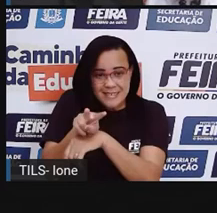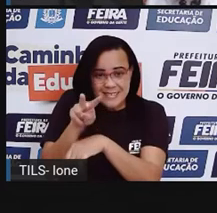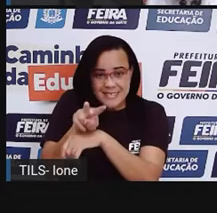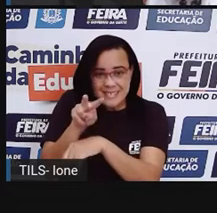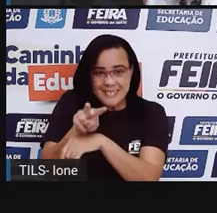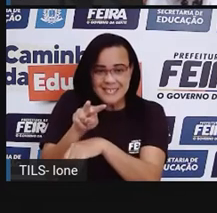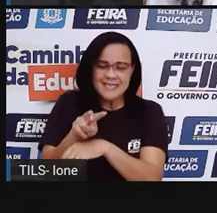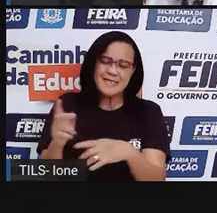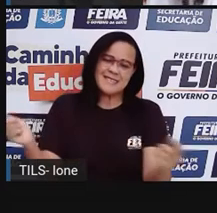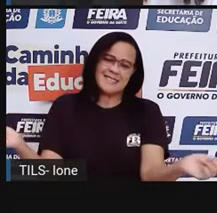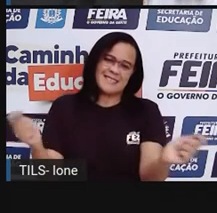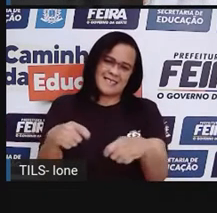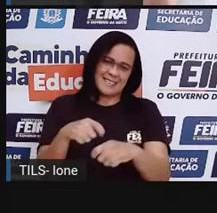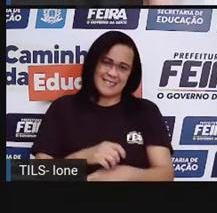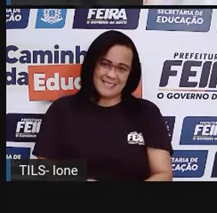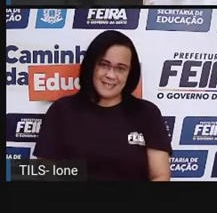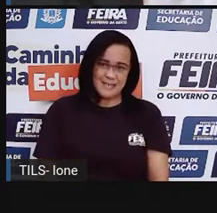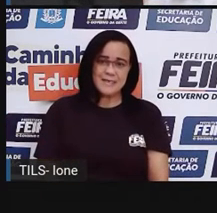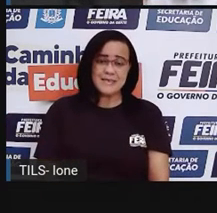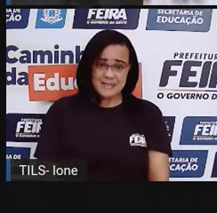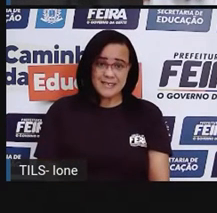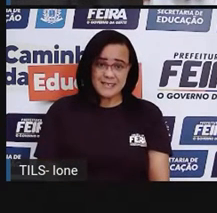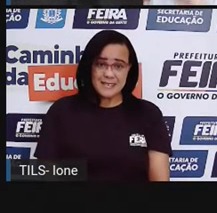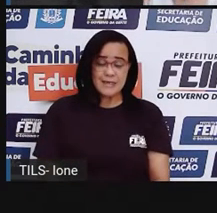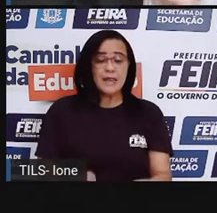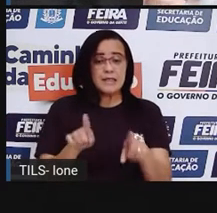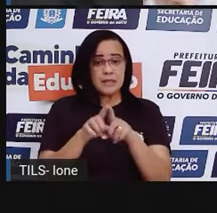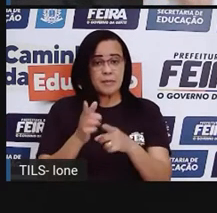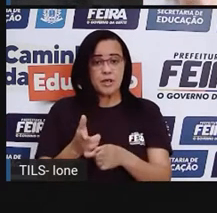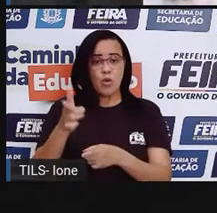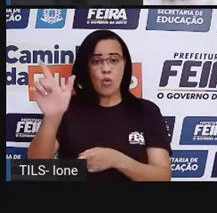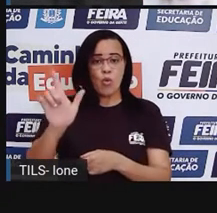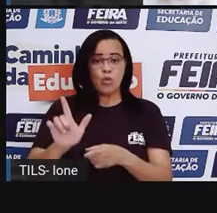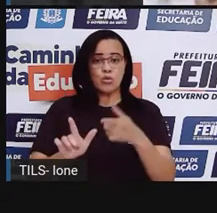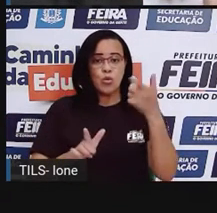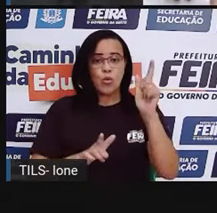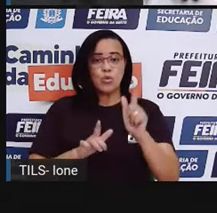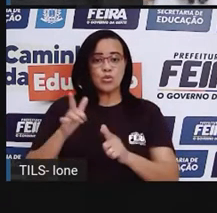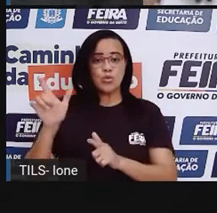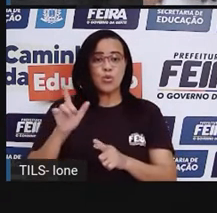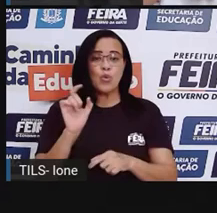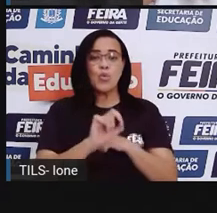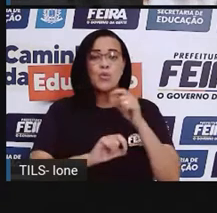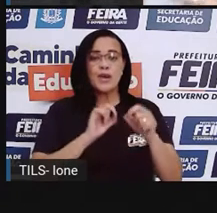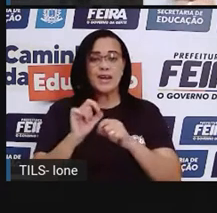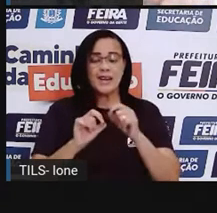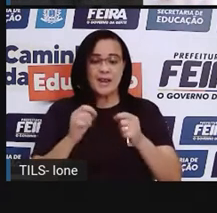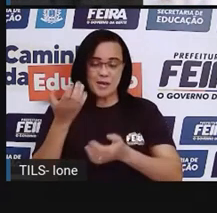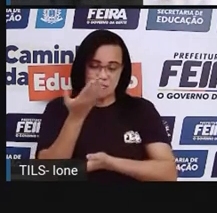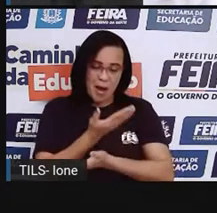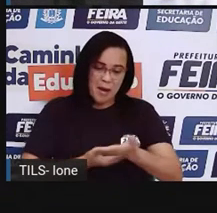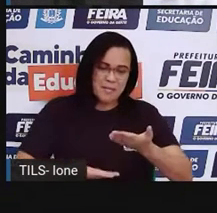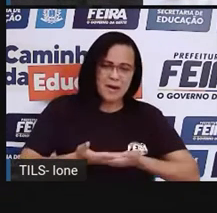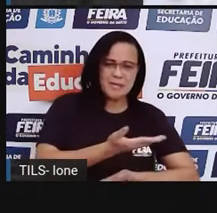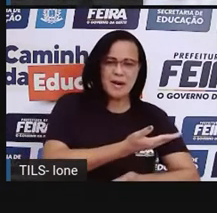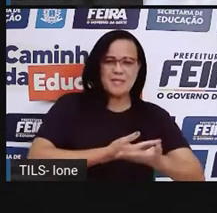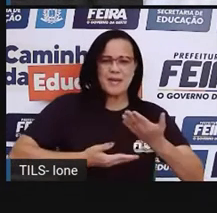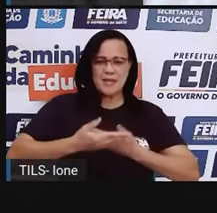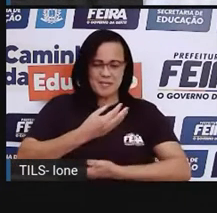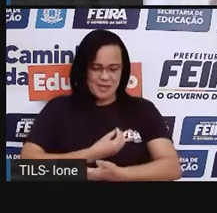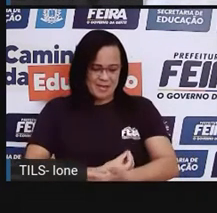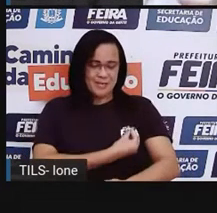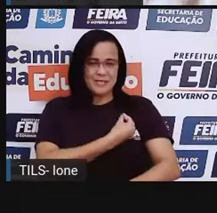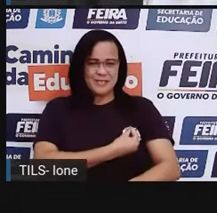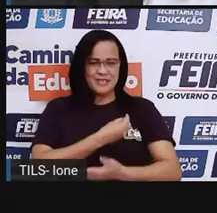Joia? Olha outros direitos também, ó. Direito à convivência familiar e comunitária. Então, a